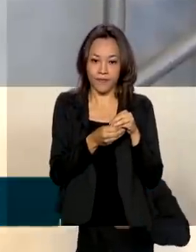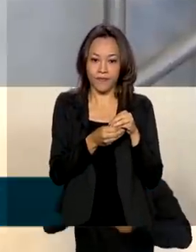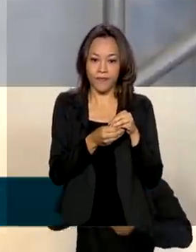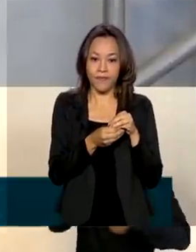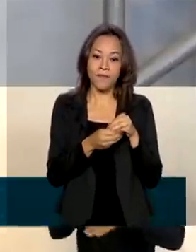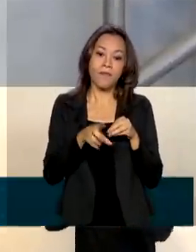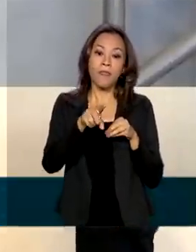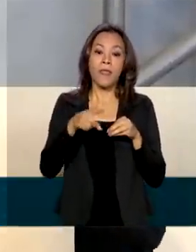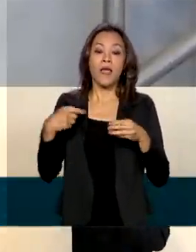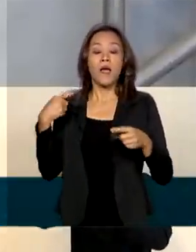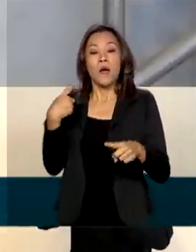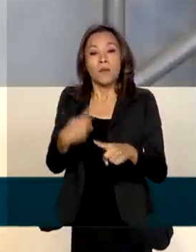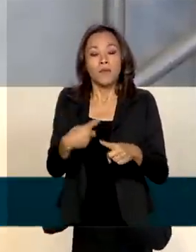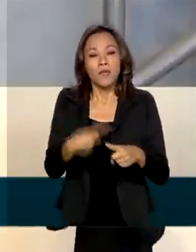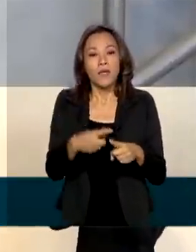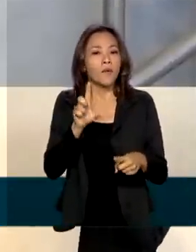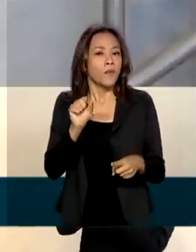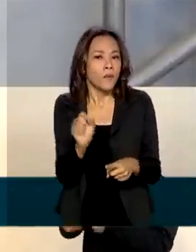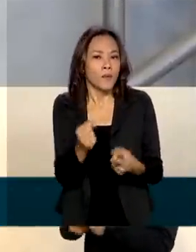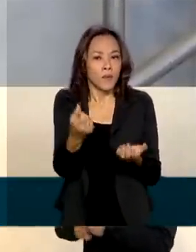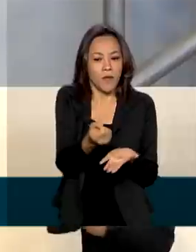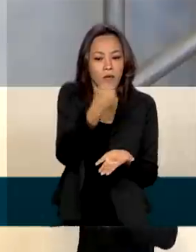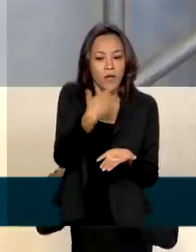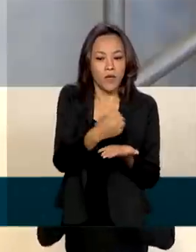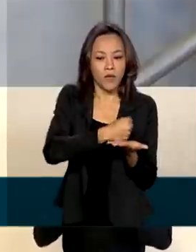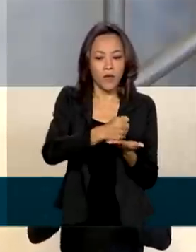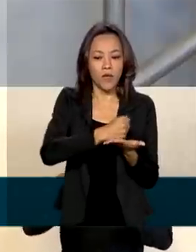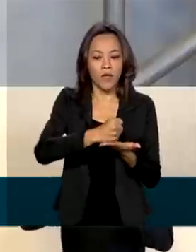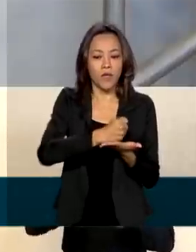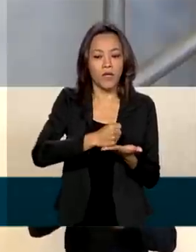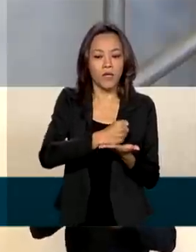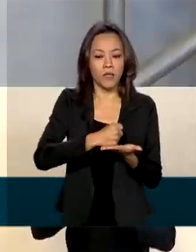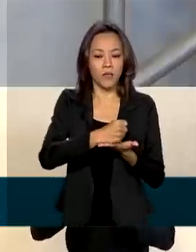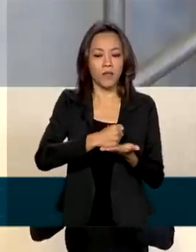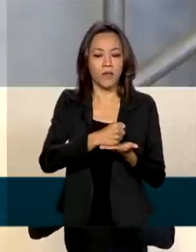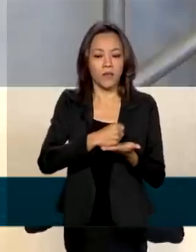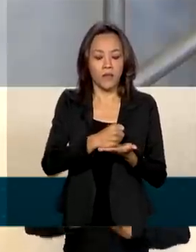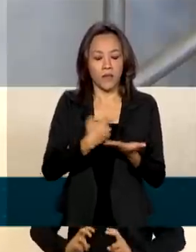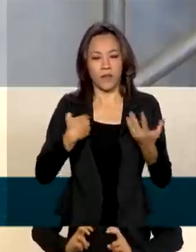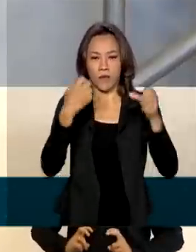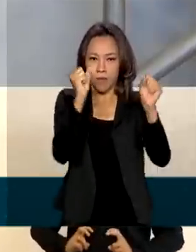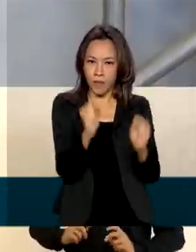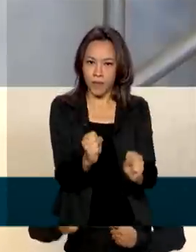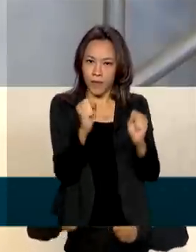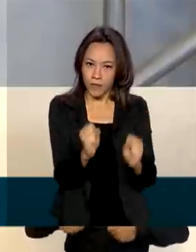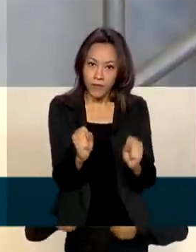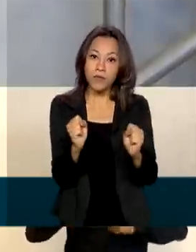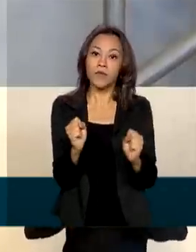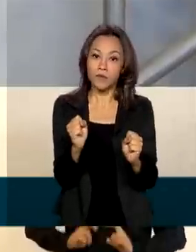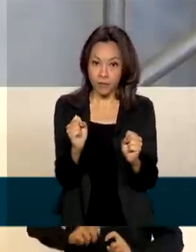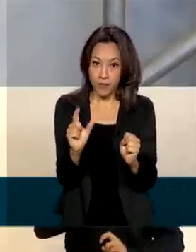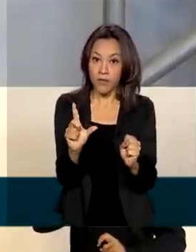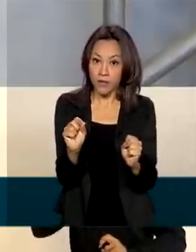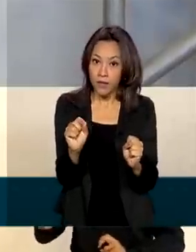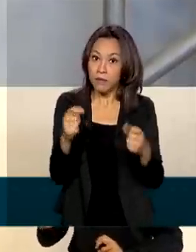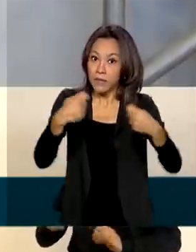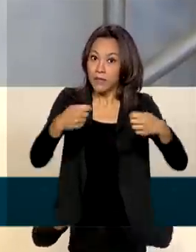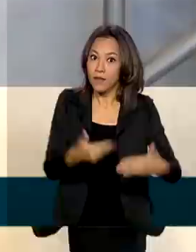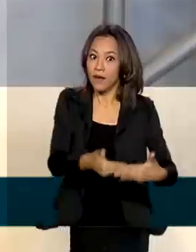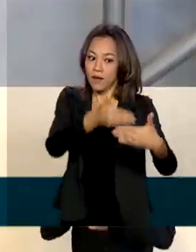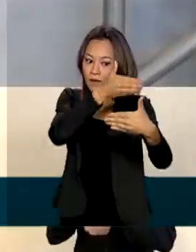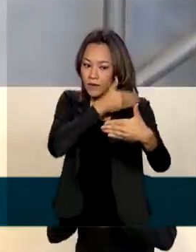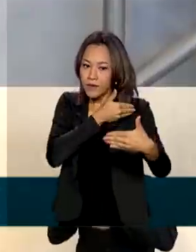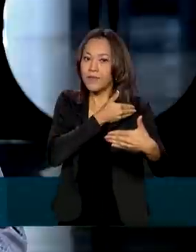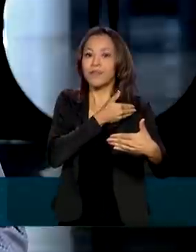Até porque a medicação, ela pode e deve começar antes desses